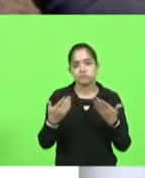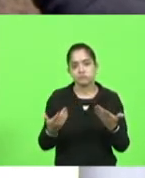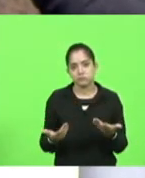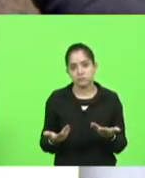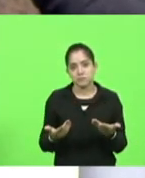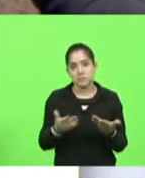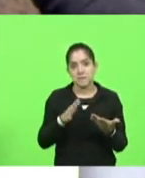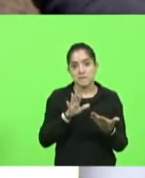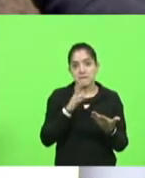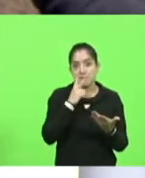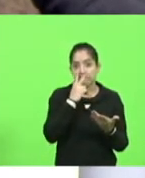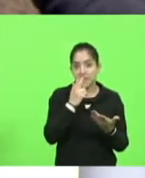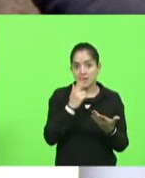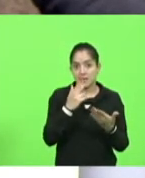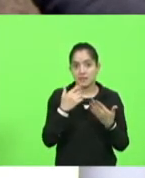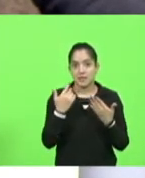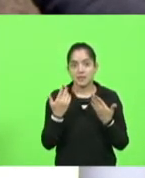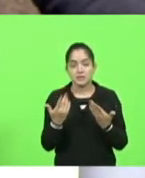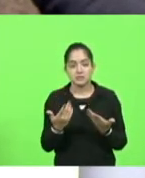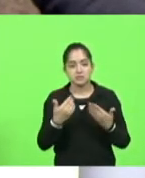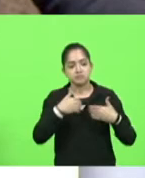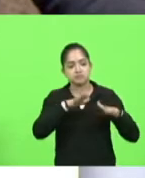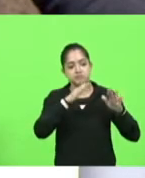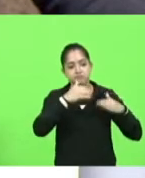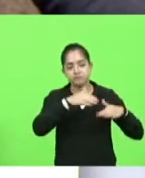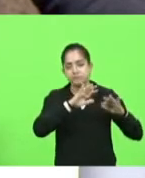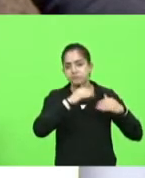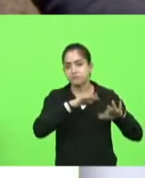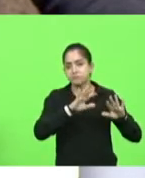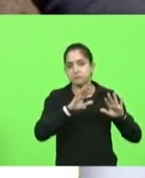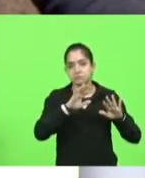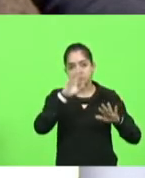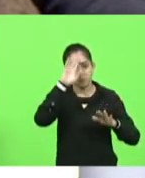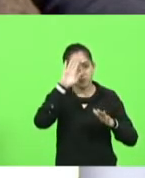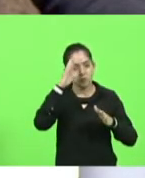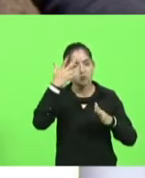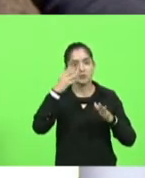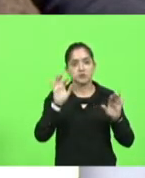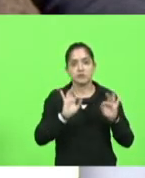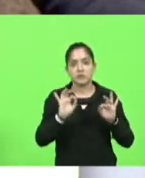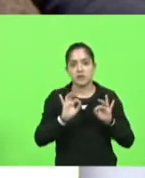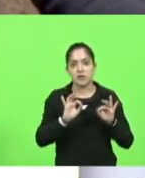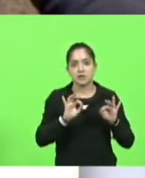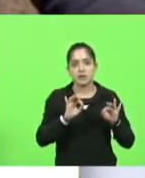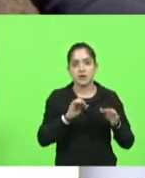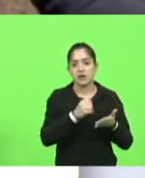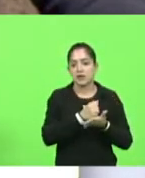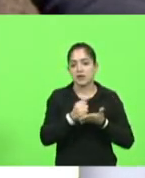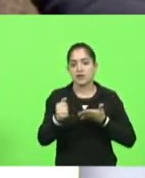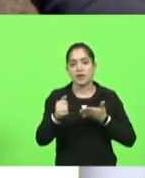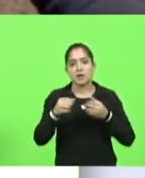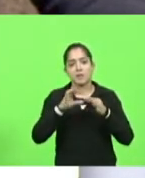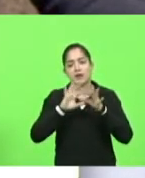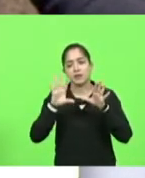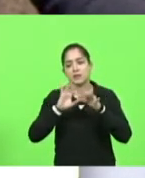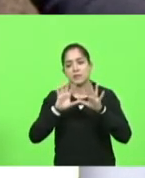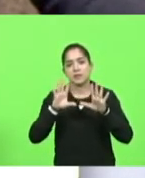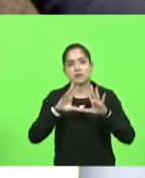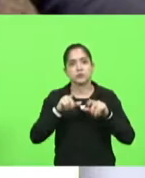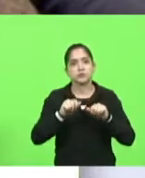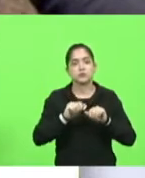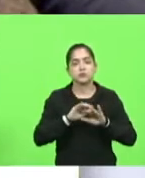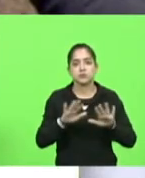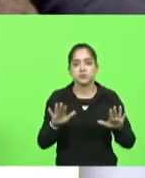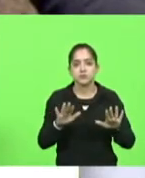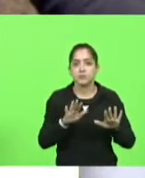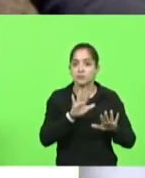intenção do governo é empurrar para frente até uma hora que a pandemia passar e aí eles podem liberar tudo ora gente esse setor